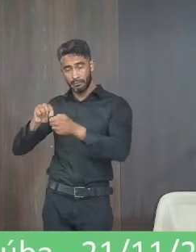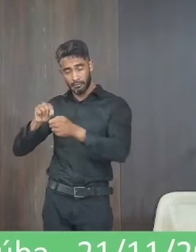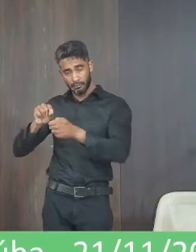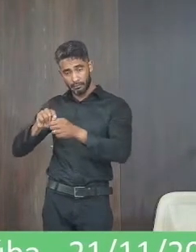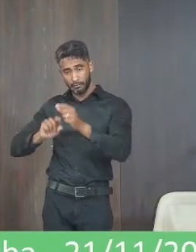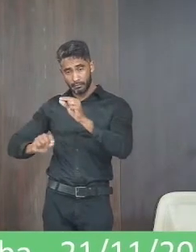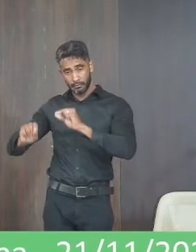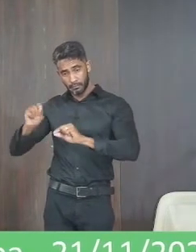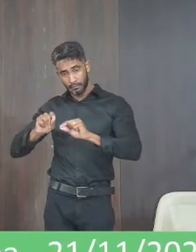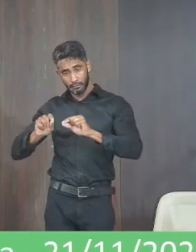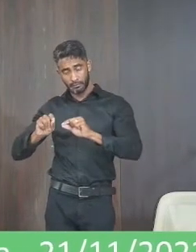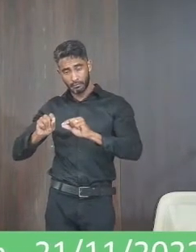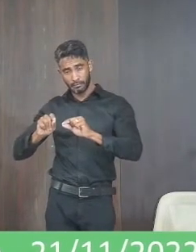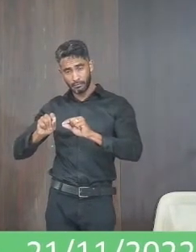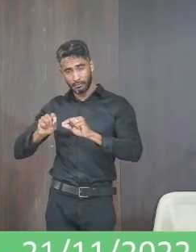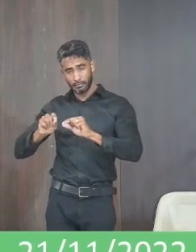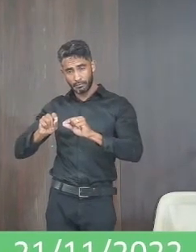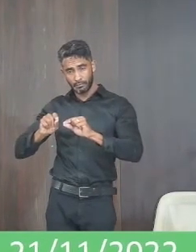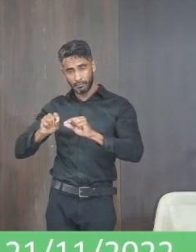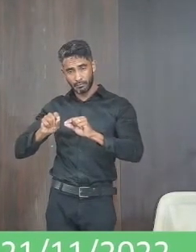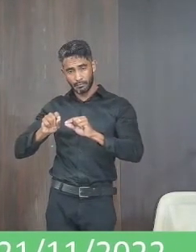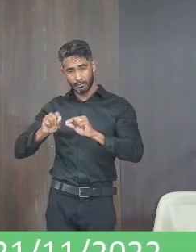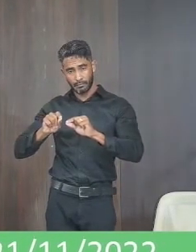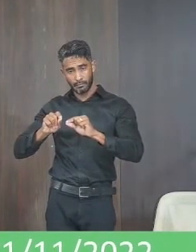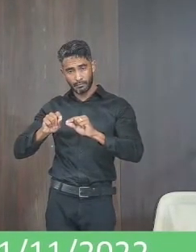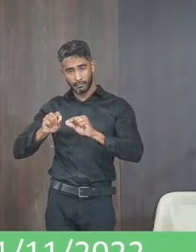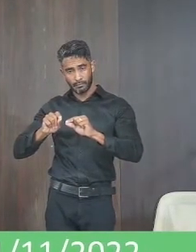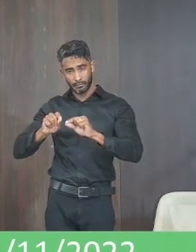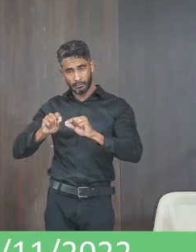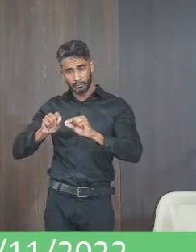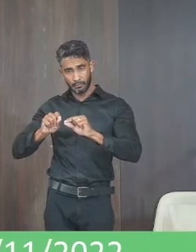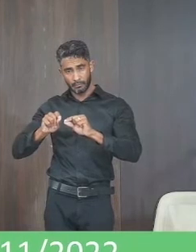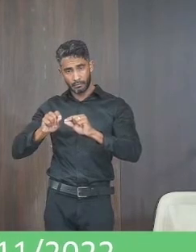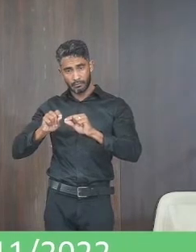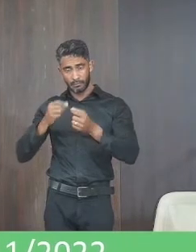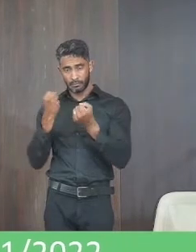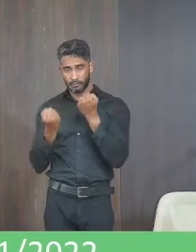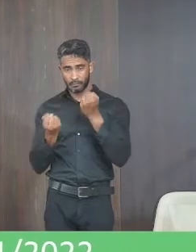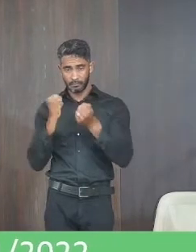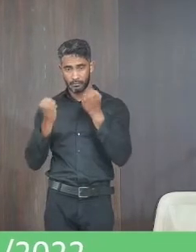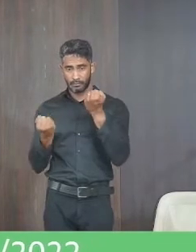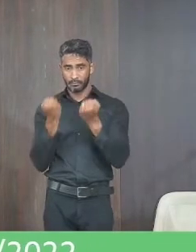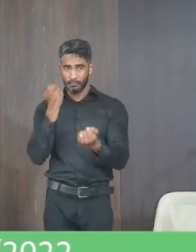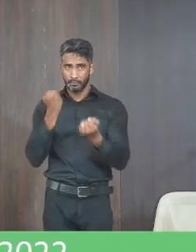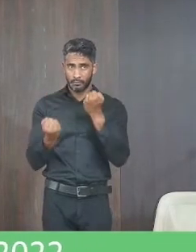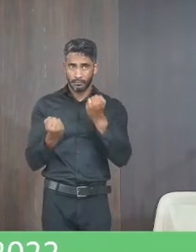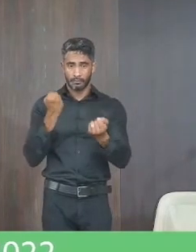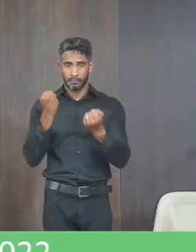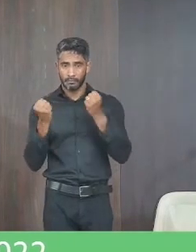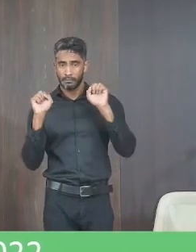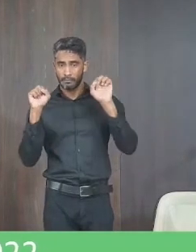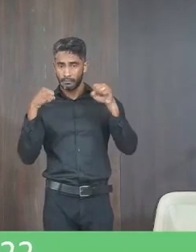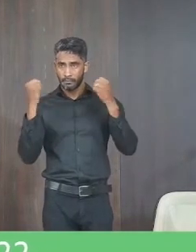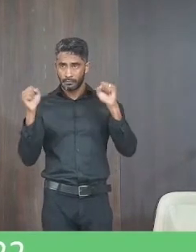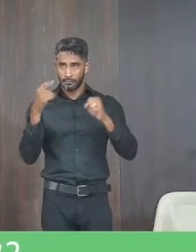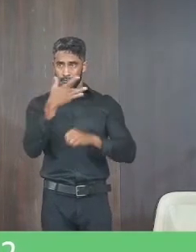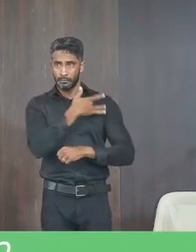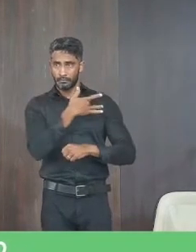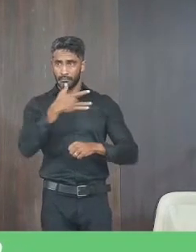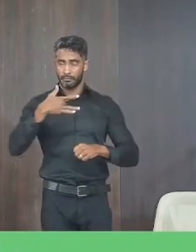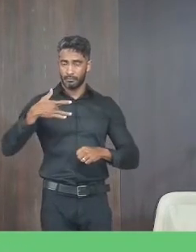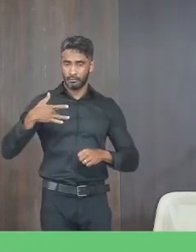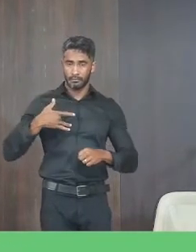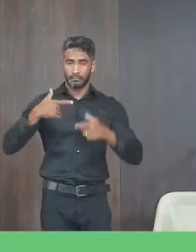providências quanto à troca da Academia da Saúde Júnior da Silva Caldas